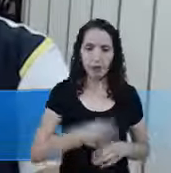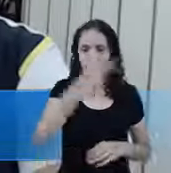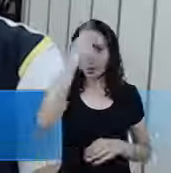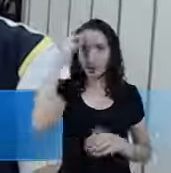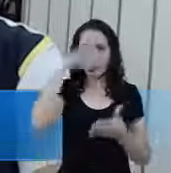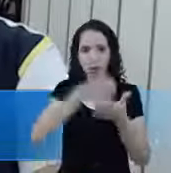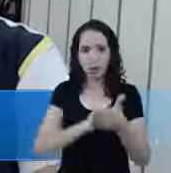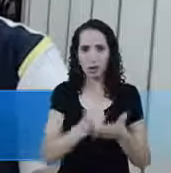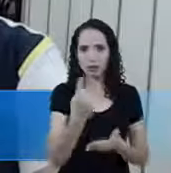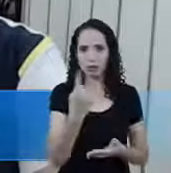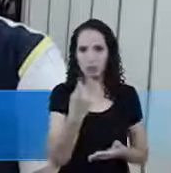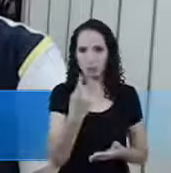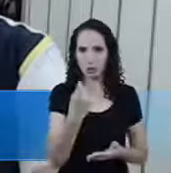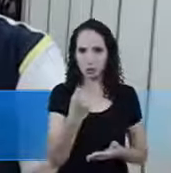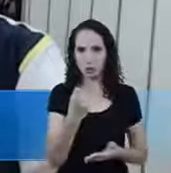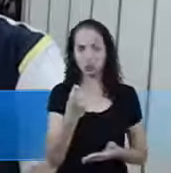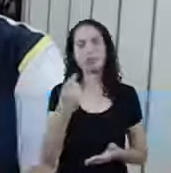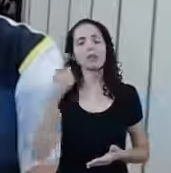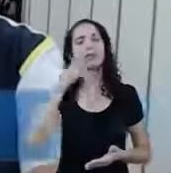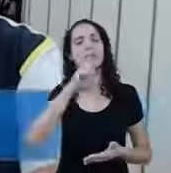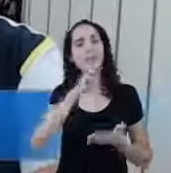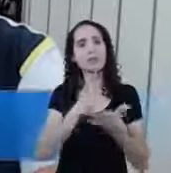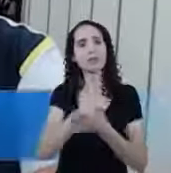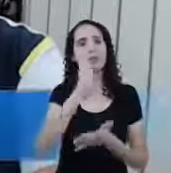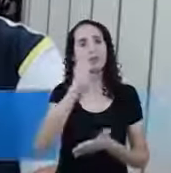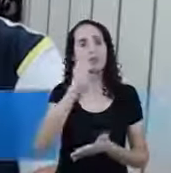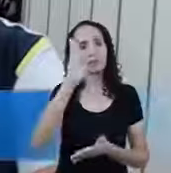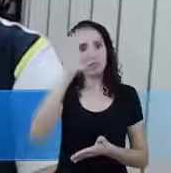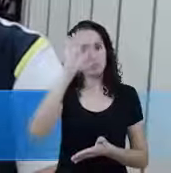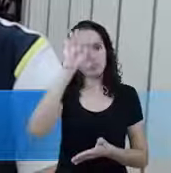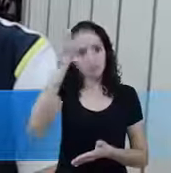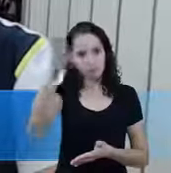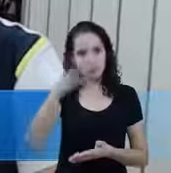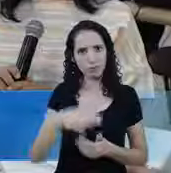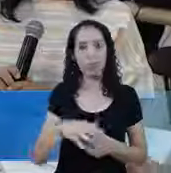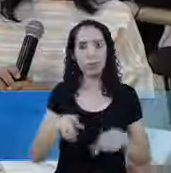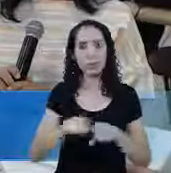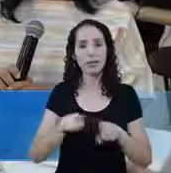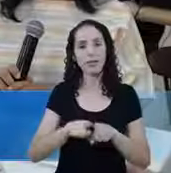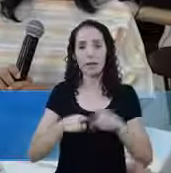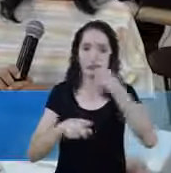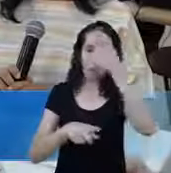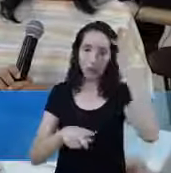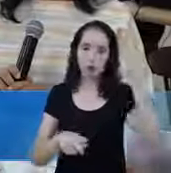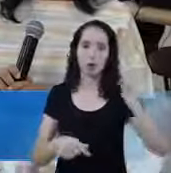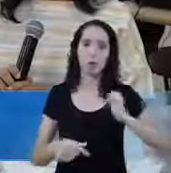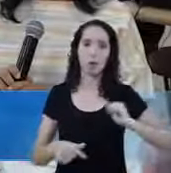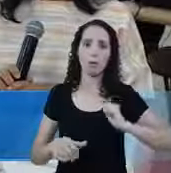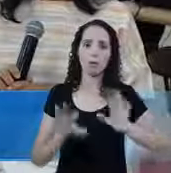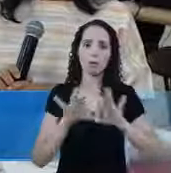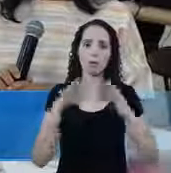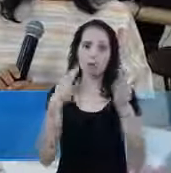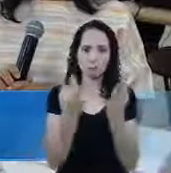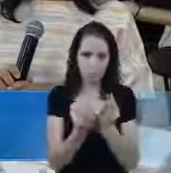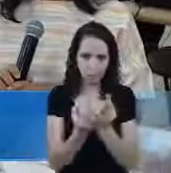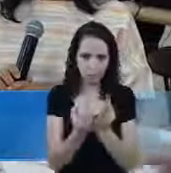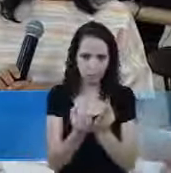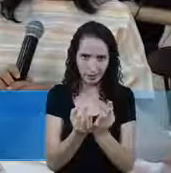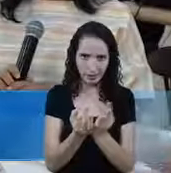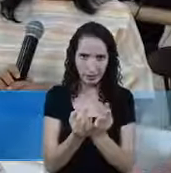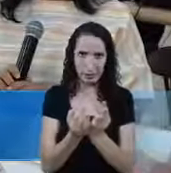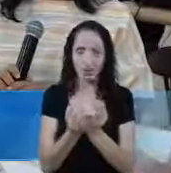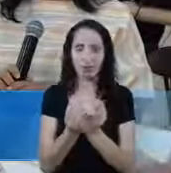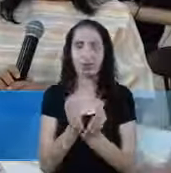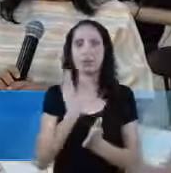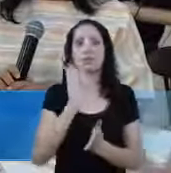Único Vão estar recebendo automaticamente E os que Recebam Bolsa Família Recebam Bolsa Família Esses já logo no